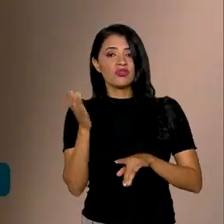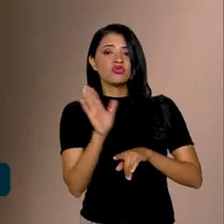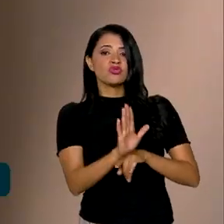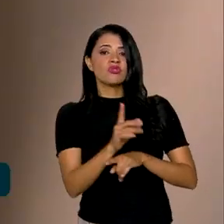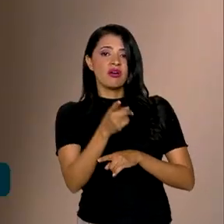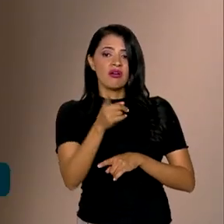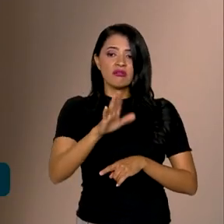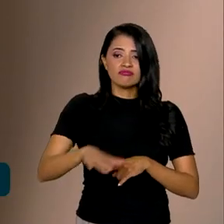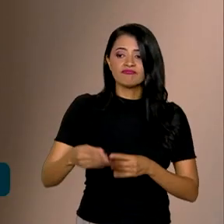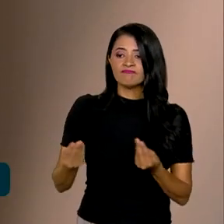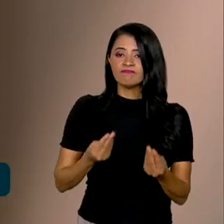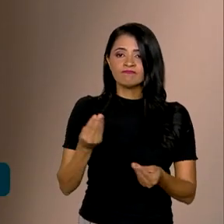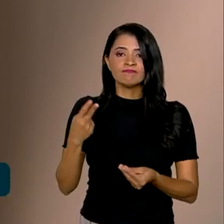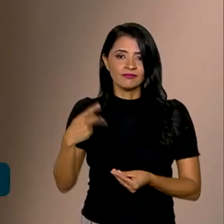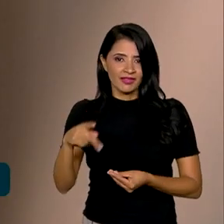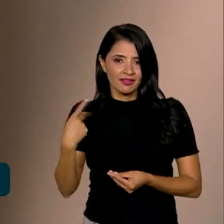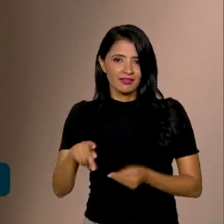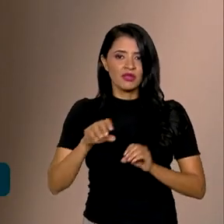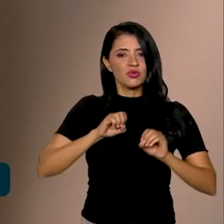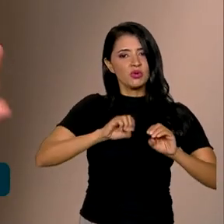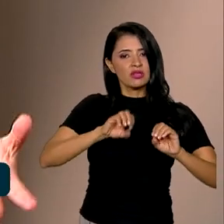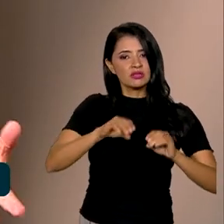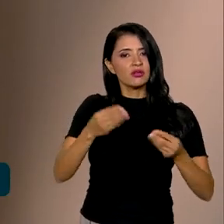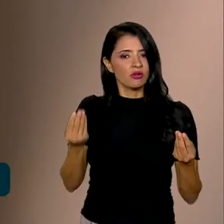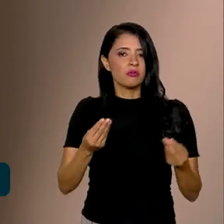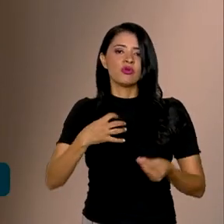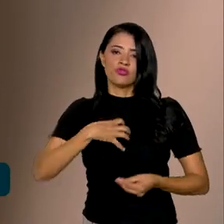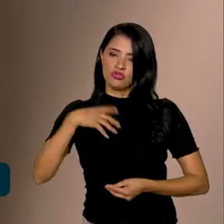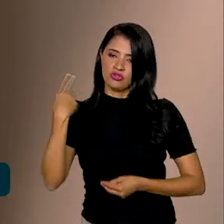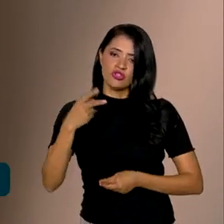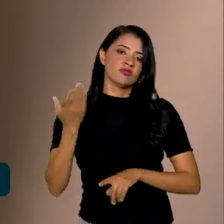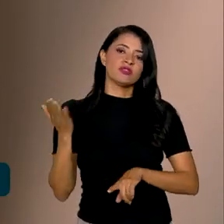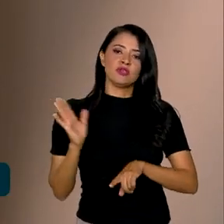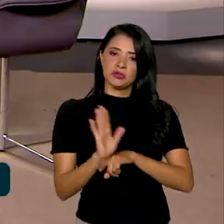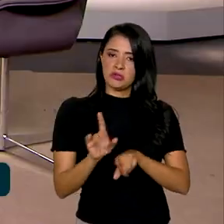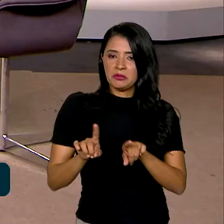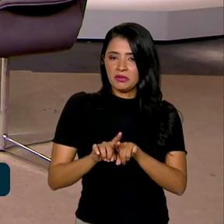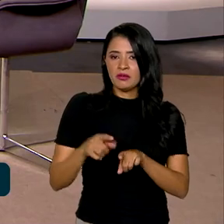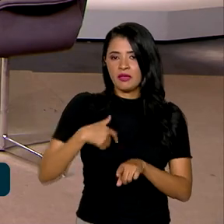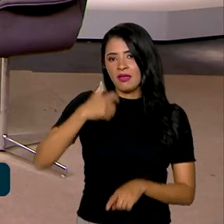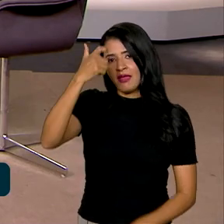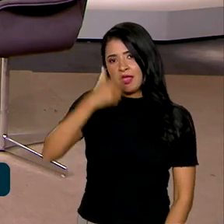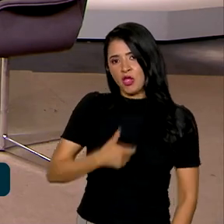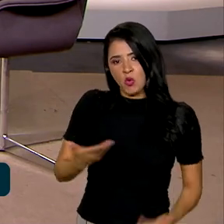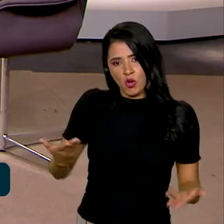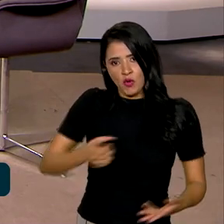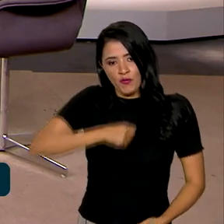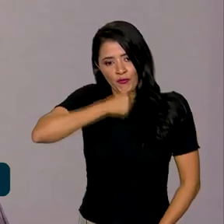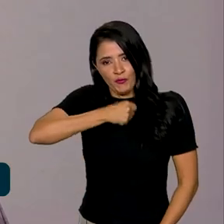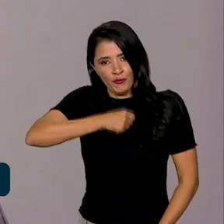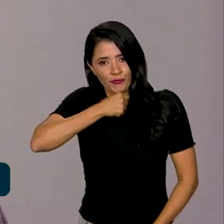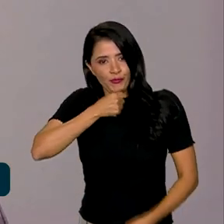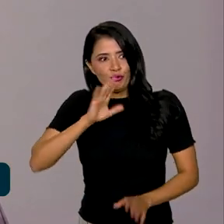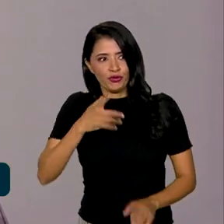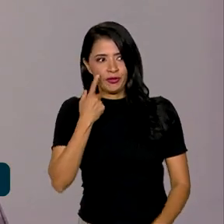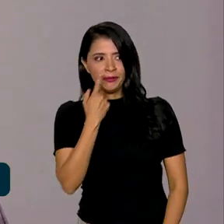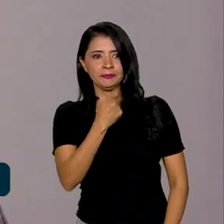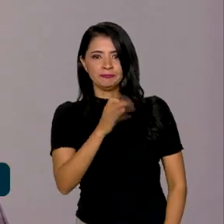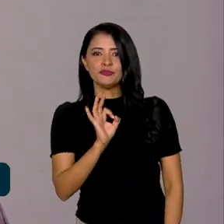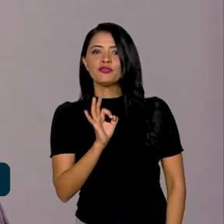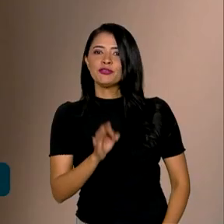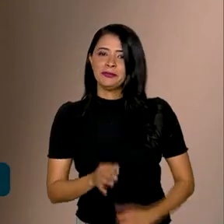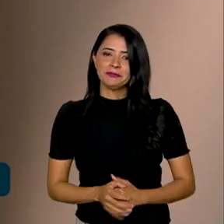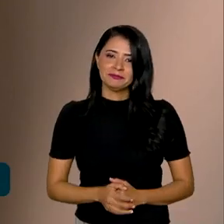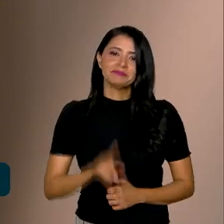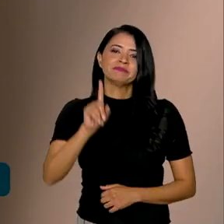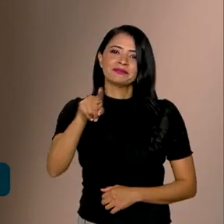um menor na sua educação, então é uma forma de você fazer isso. Eu que me tornei avô há pouco tempo, já fiquei interessado. Pois é,